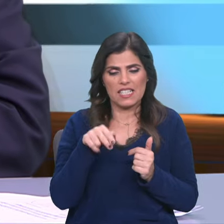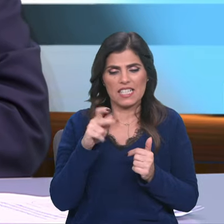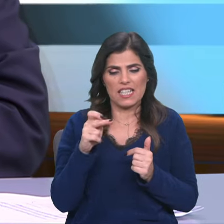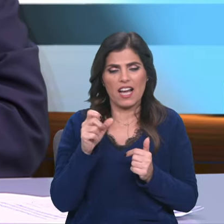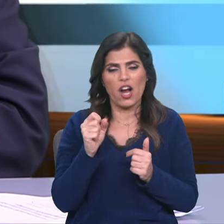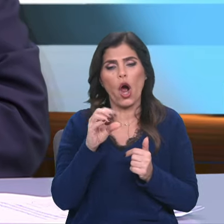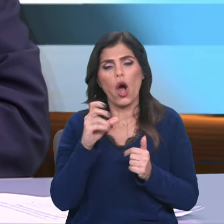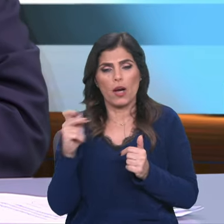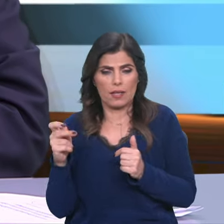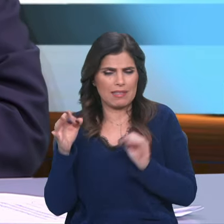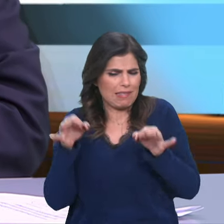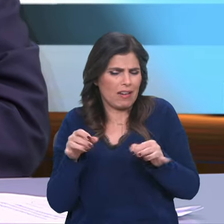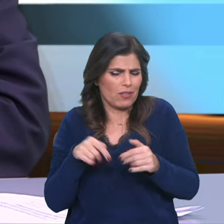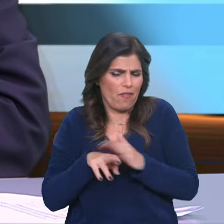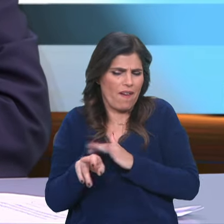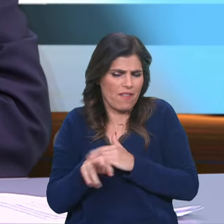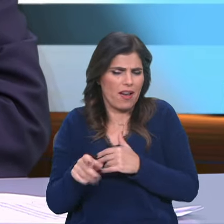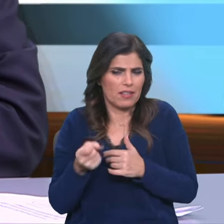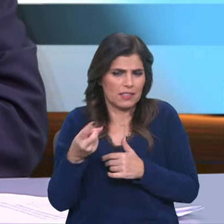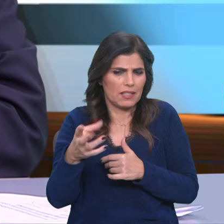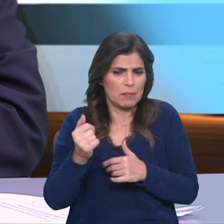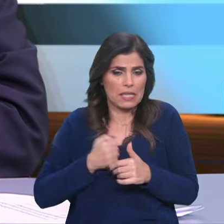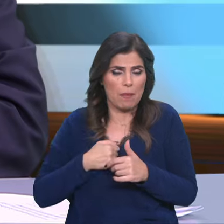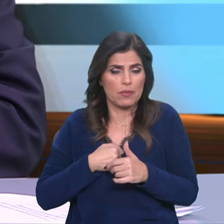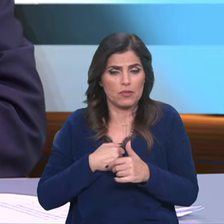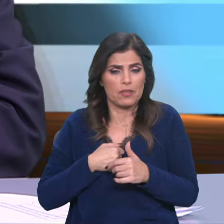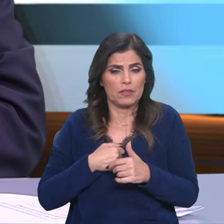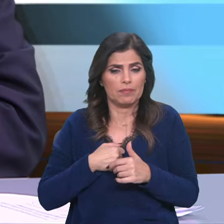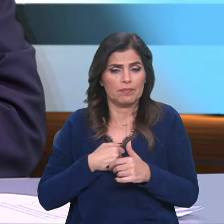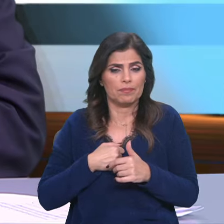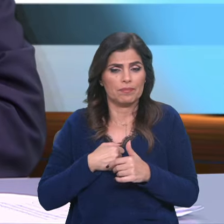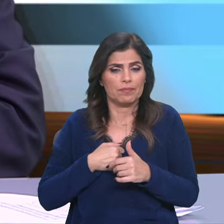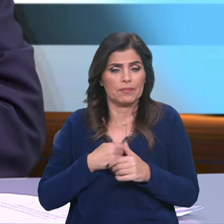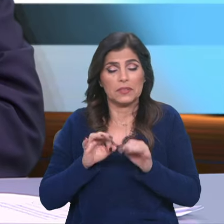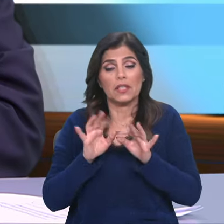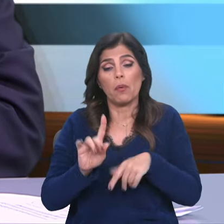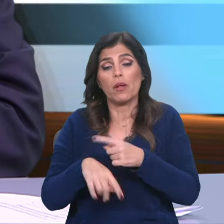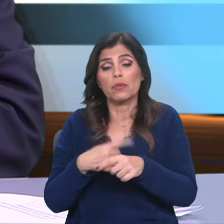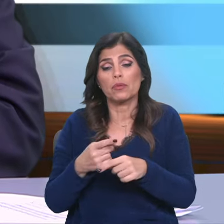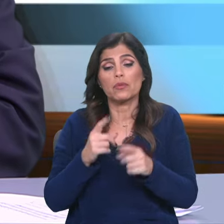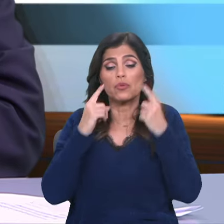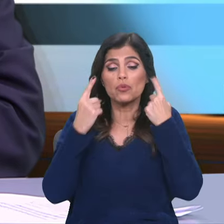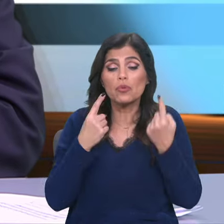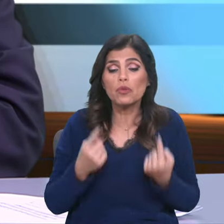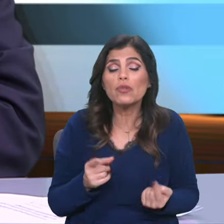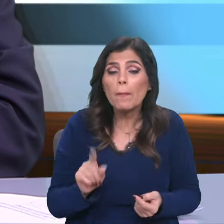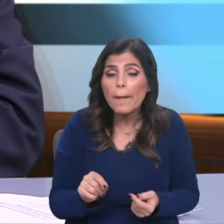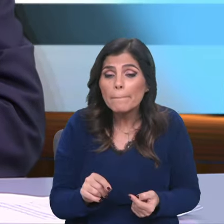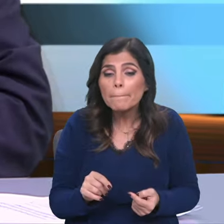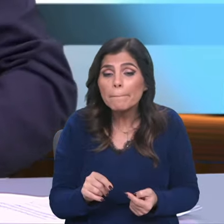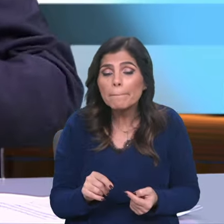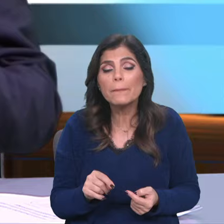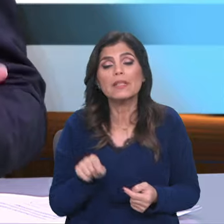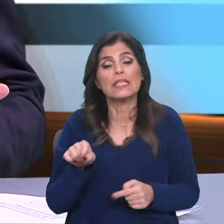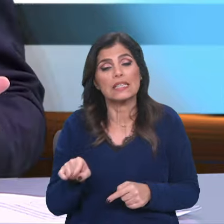Certeza absoluta, não é? Ia todos os sábados à sinagoga, como vão todos os judeus e por isso Maia neste